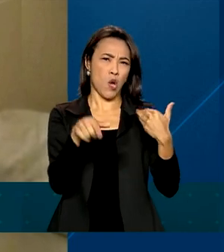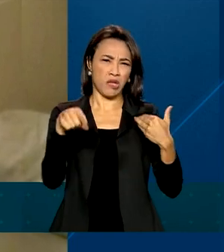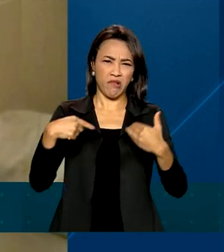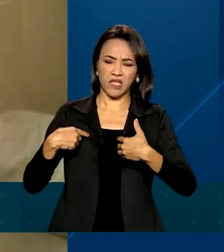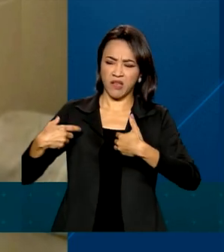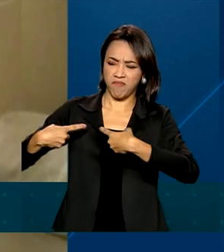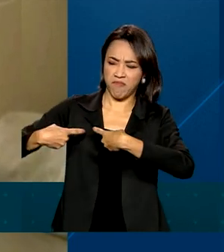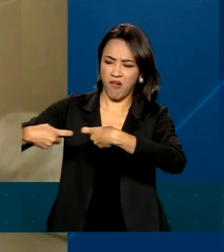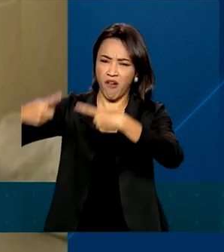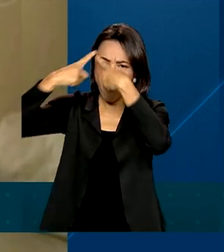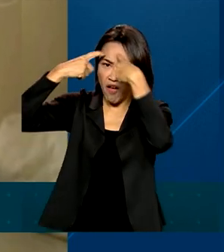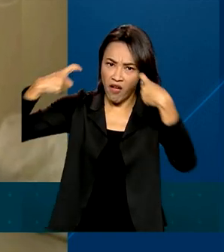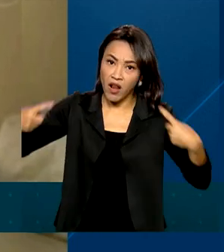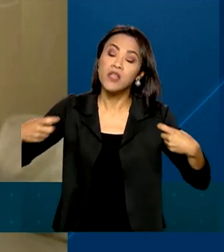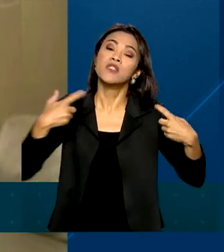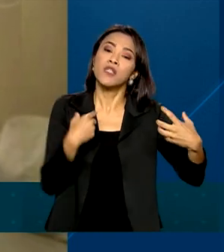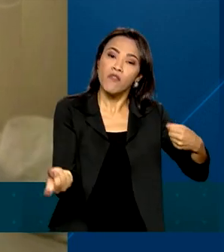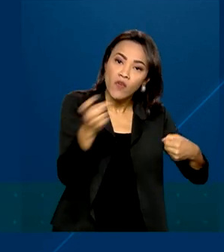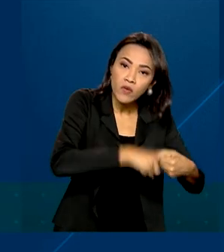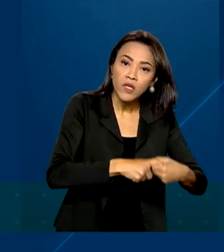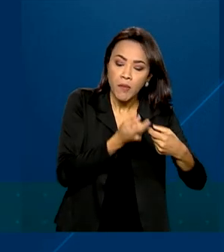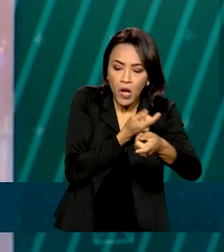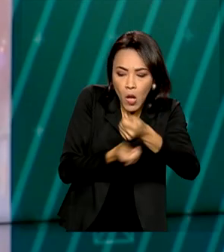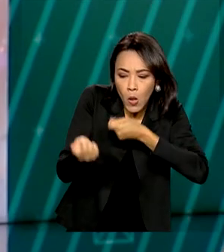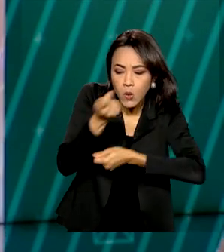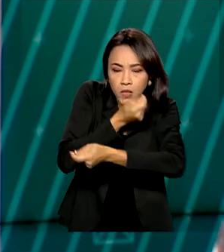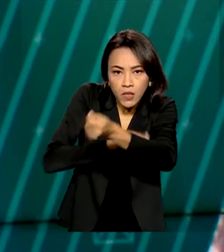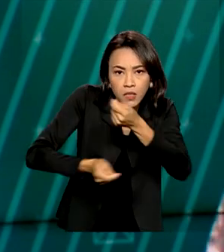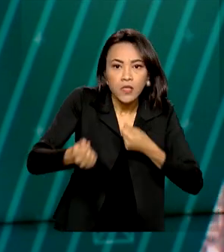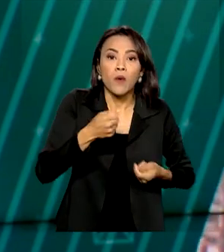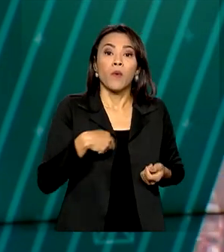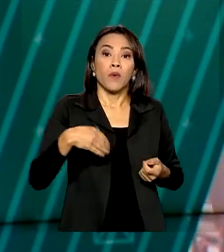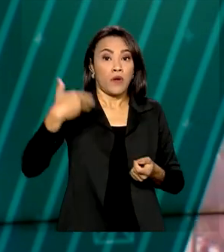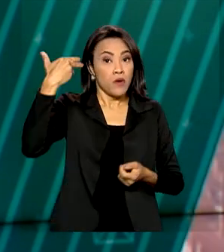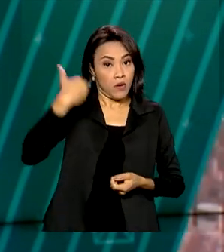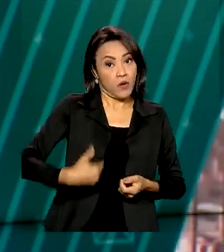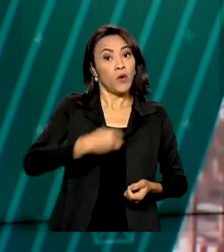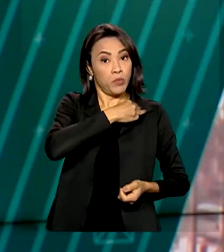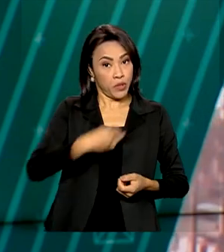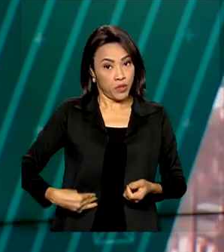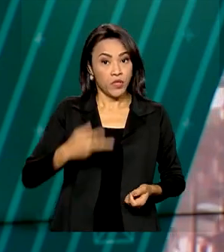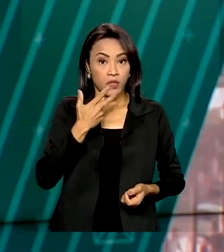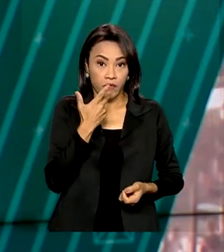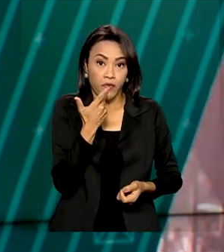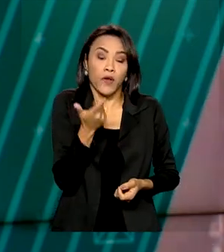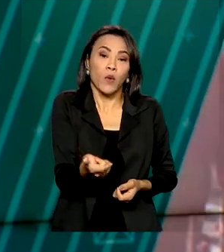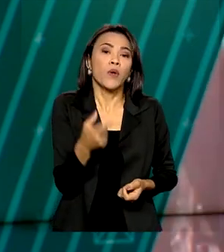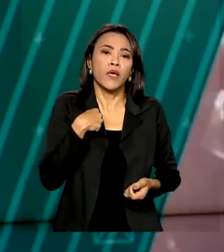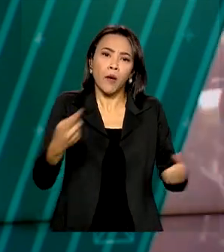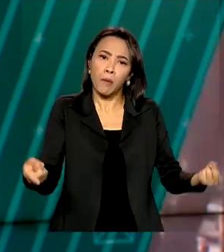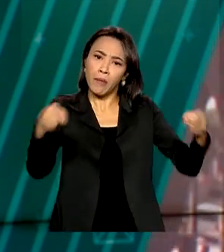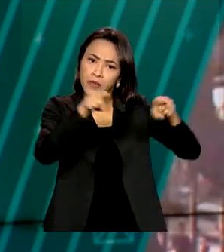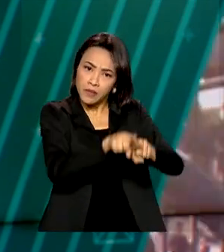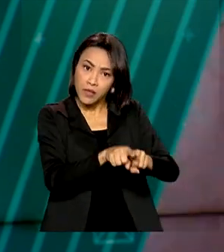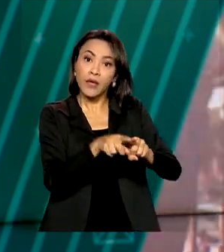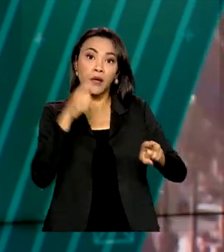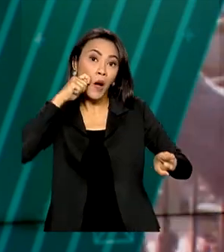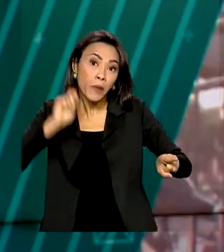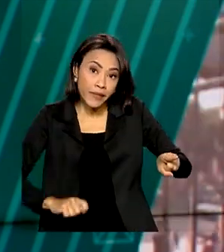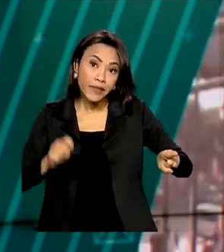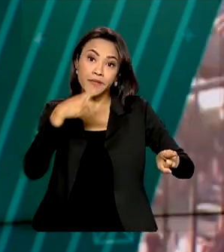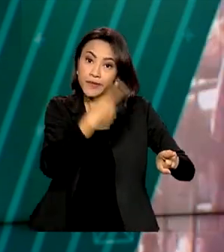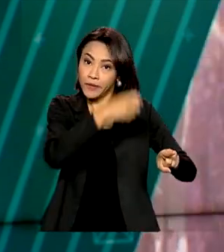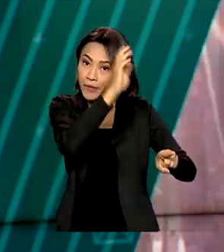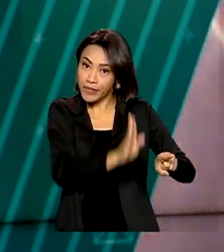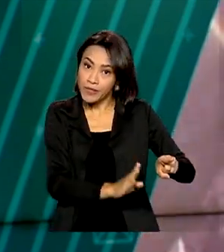empenhado com a retomada de negociações pacíficas. Paulo Guedes disse ainda que a Ucrânia é um parceiro internacional comprometido com